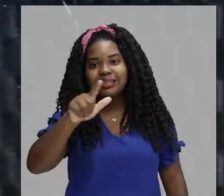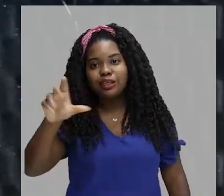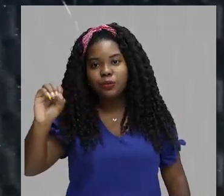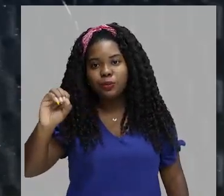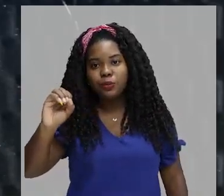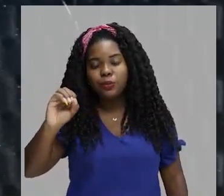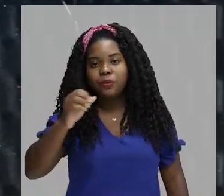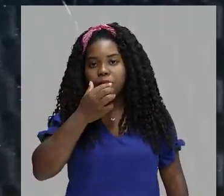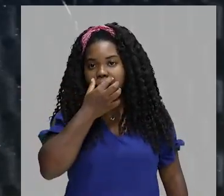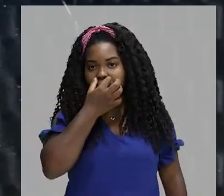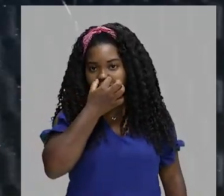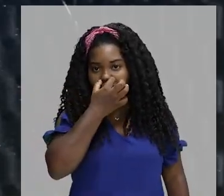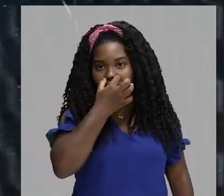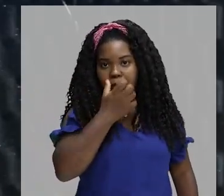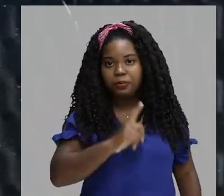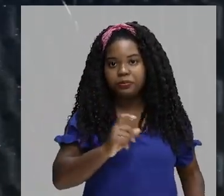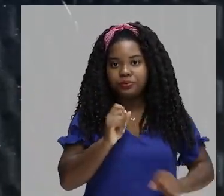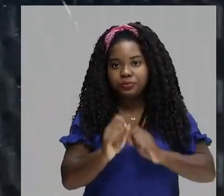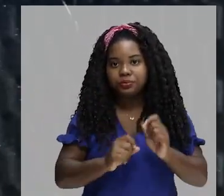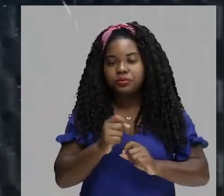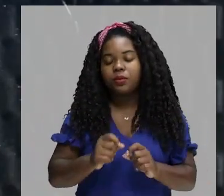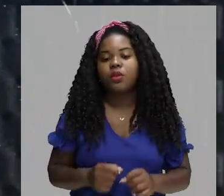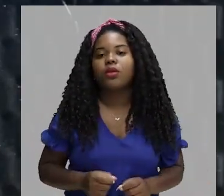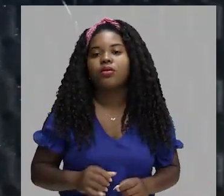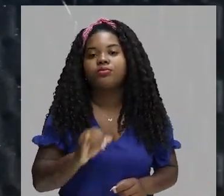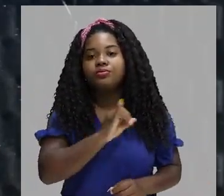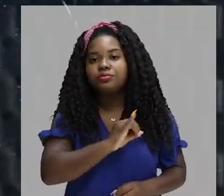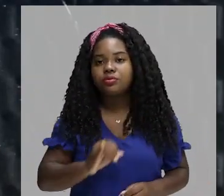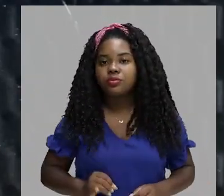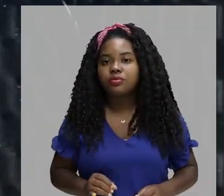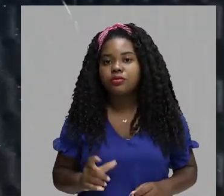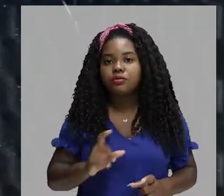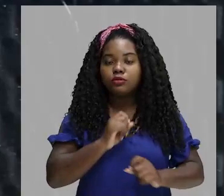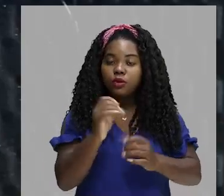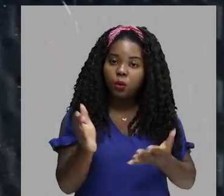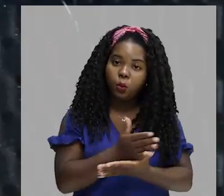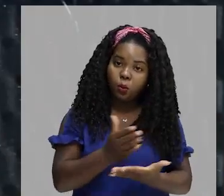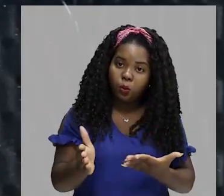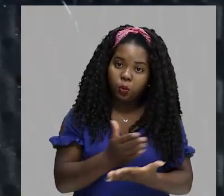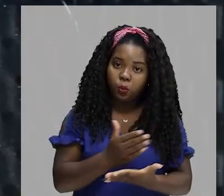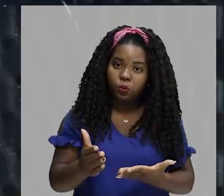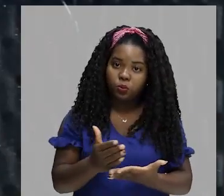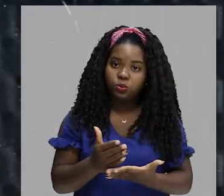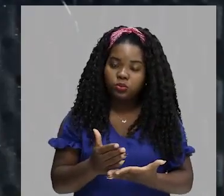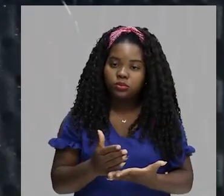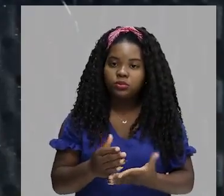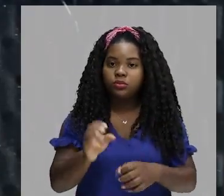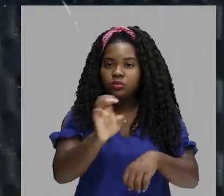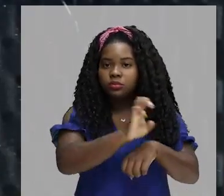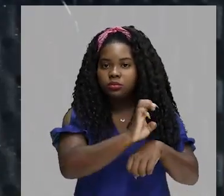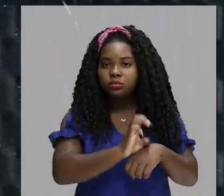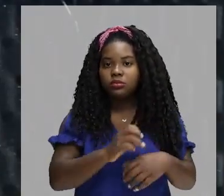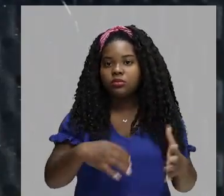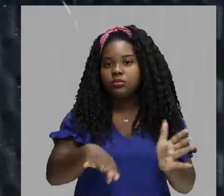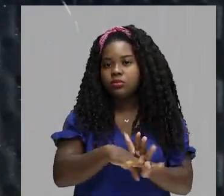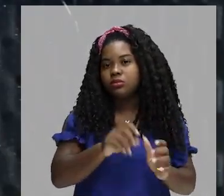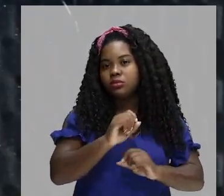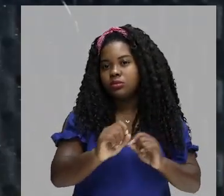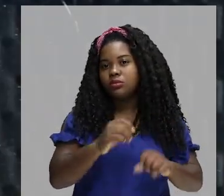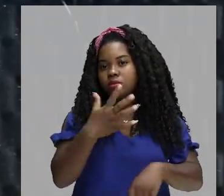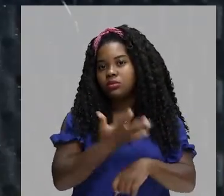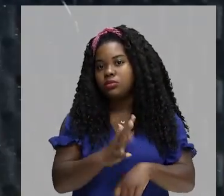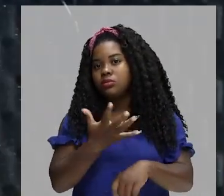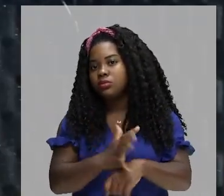que circulavam, inclusive, pelo império, realizando alguns trabalhos para o Estado e chegando até mesmo a praticar